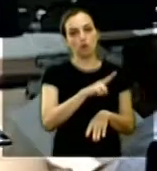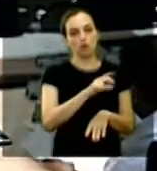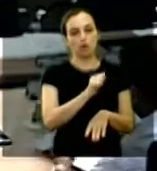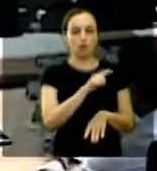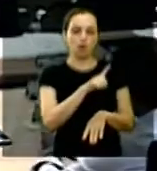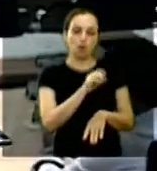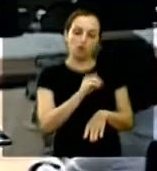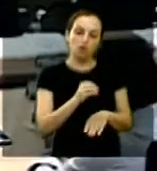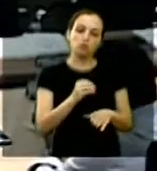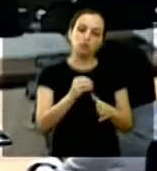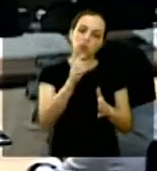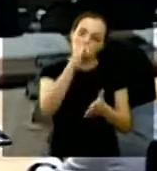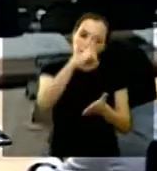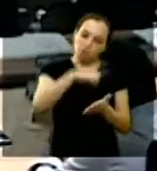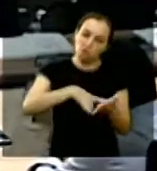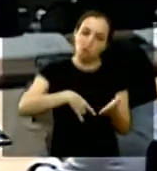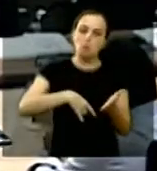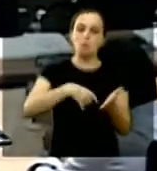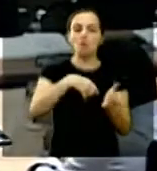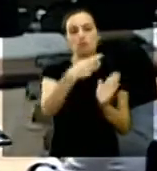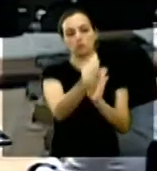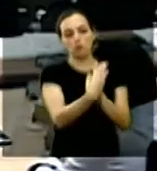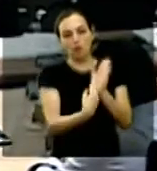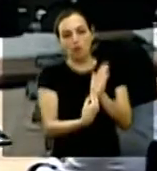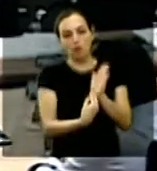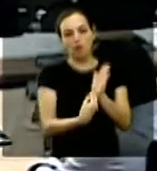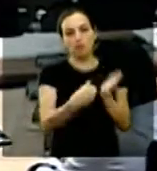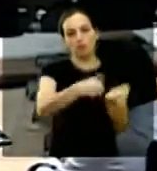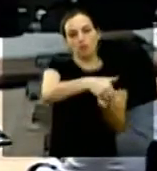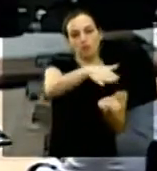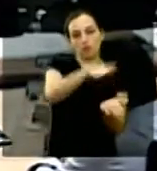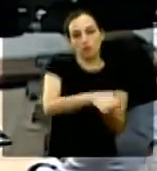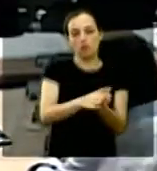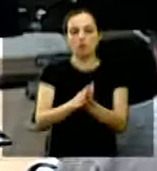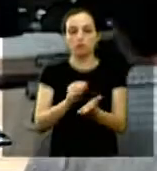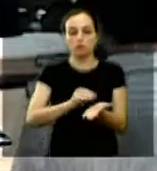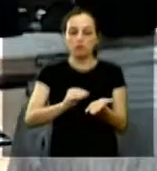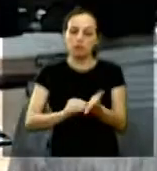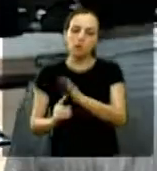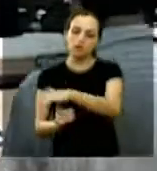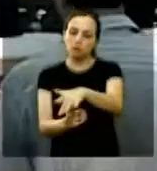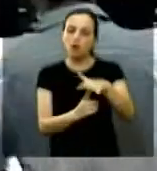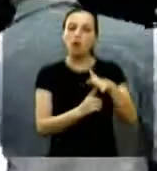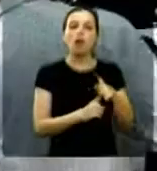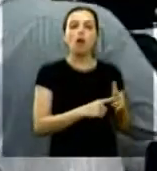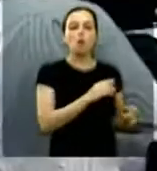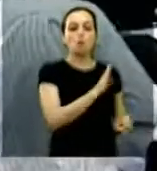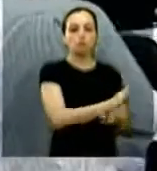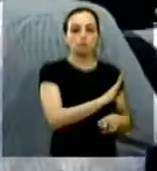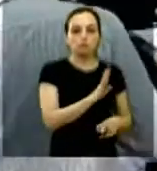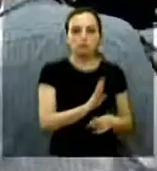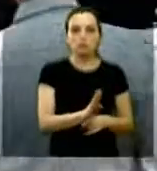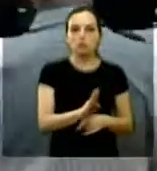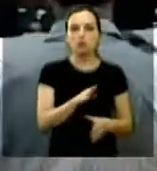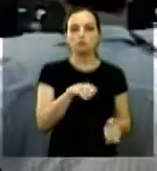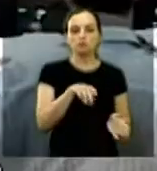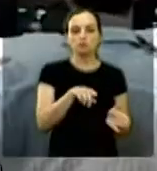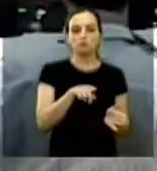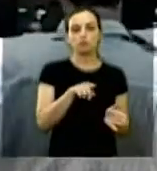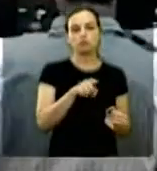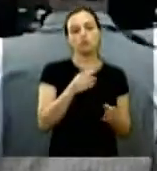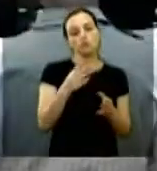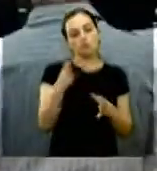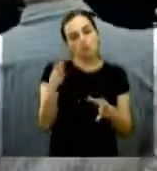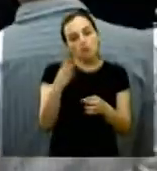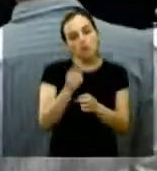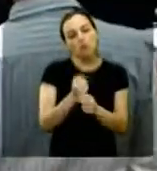de multas que a secretaria já está aplicando o senhor até já falou no início e eles até prestaram contas